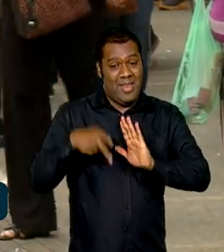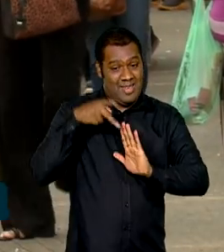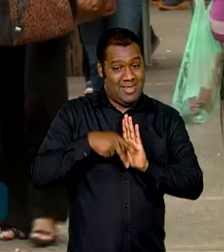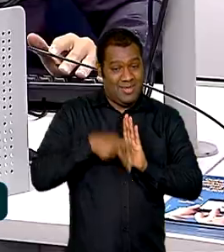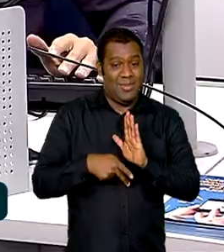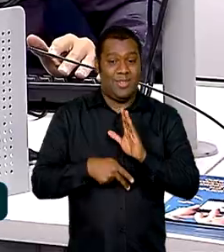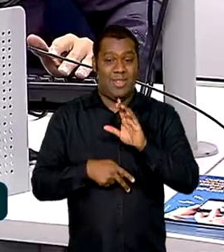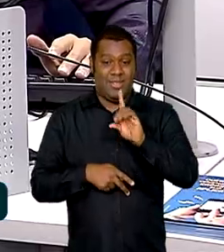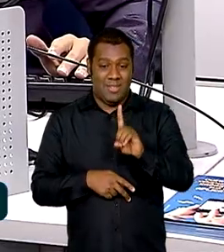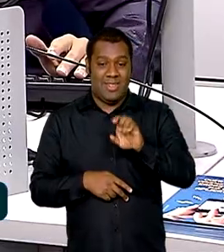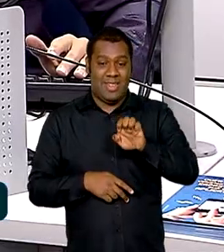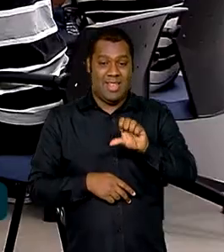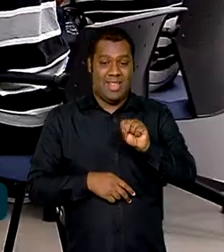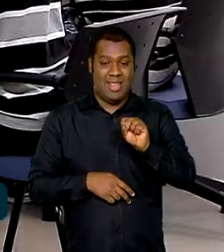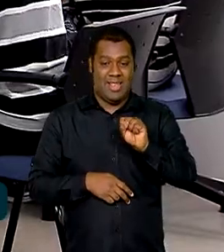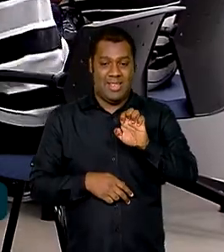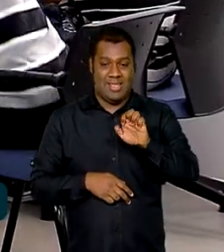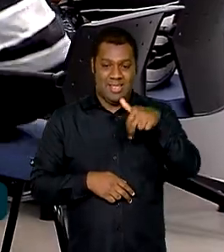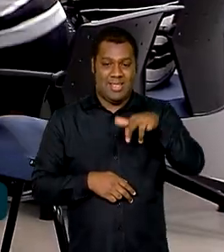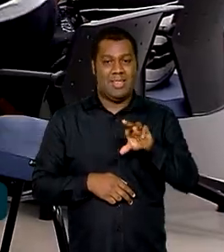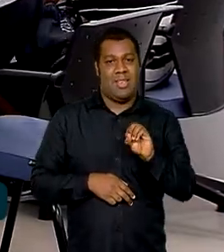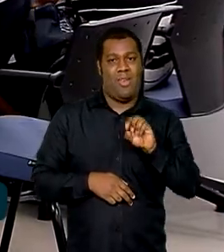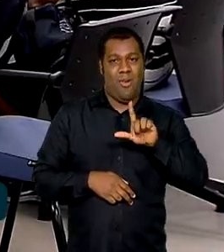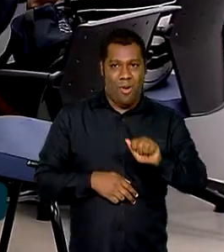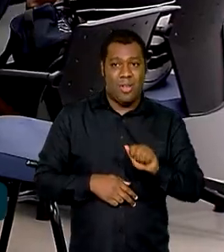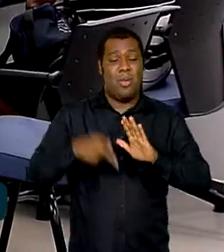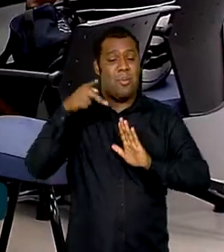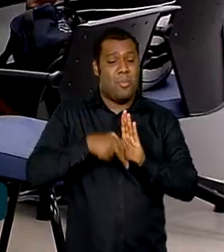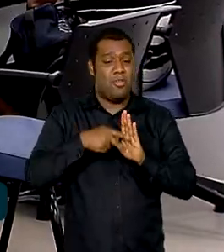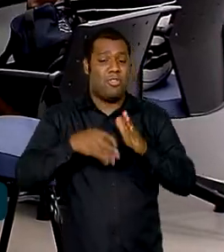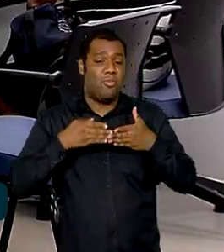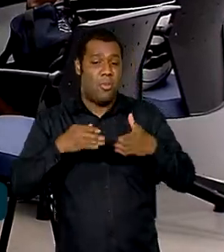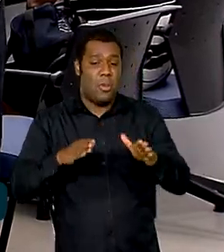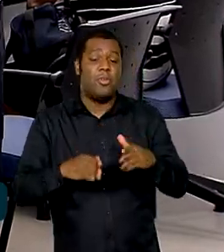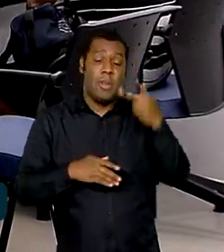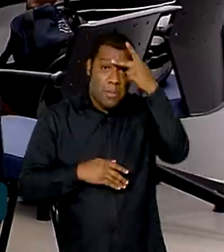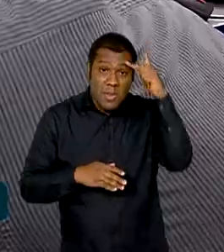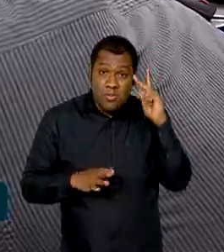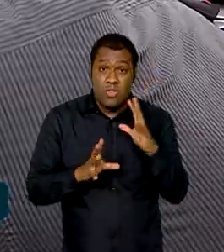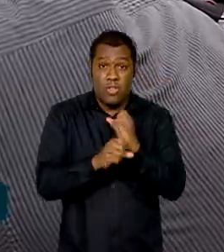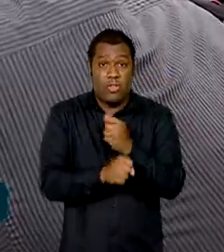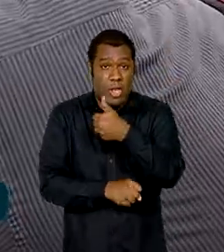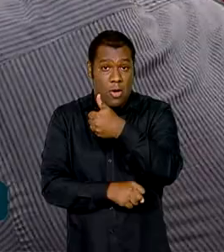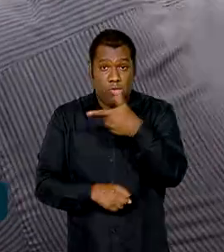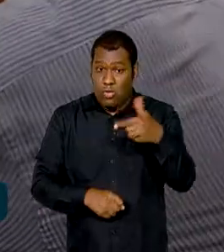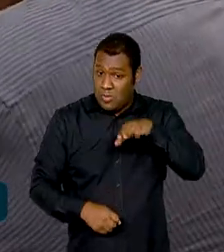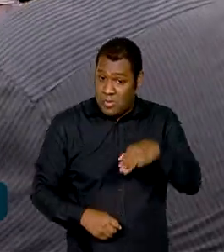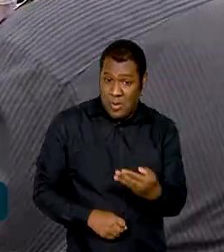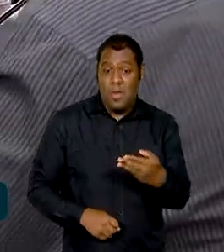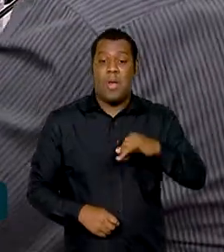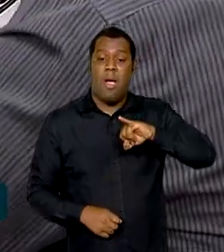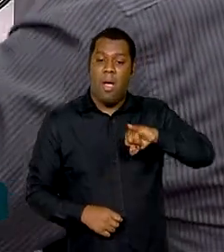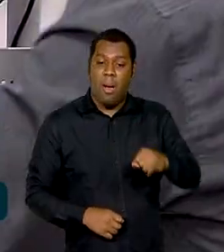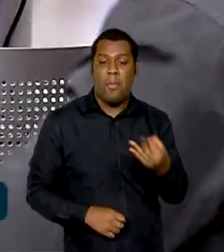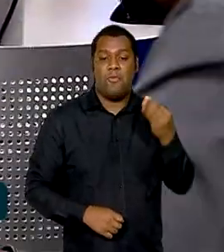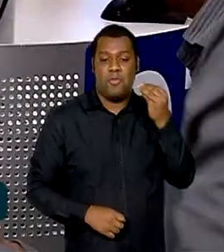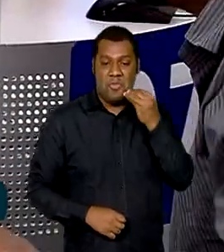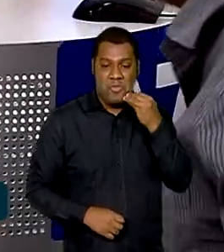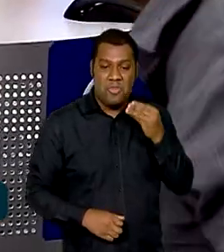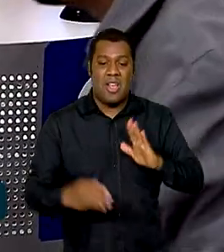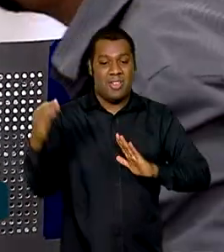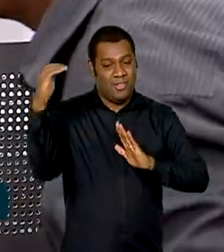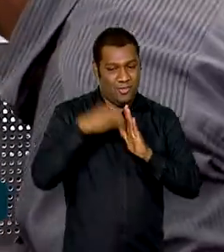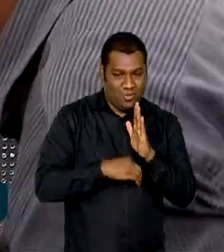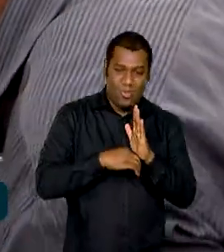Brasil. Desde o início do programa, pelo menos 12 milhões de pessoas já aproveitaram os descontos oferecidos